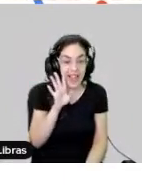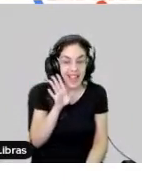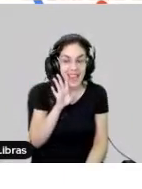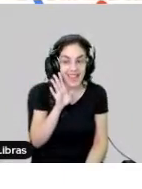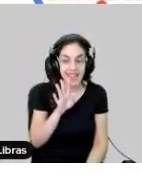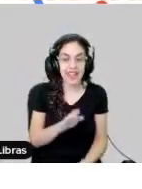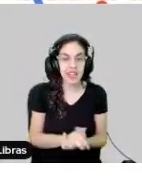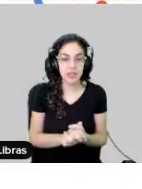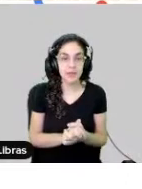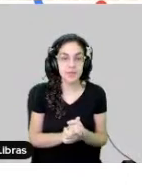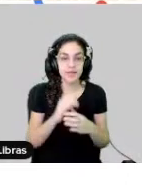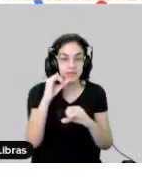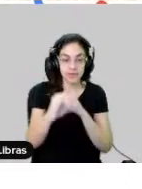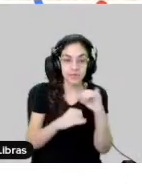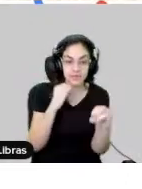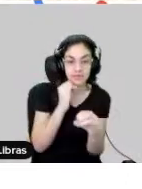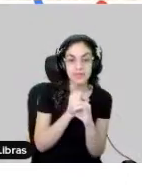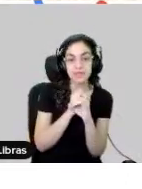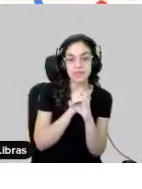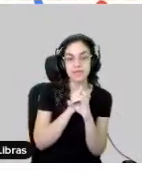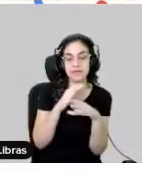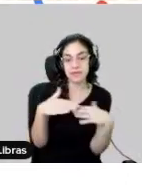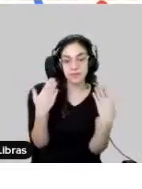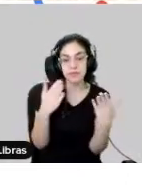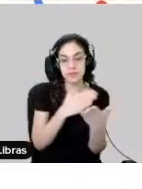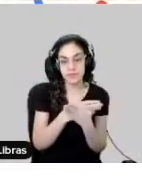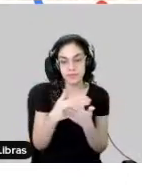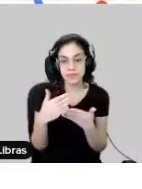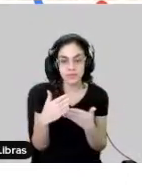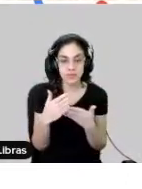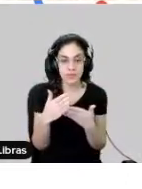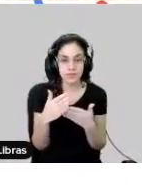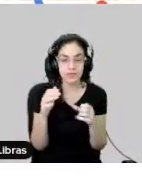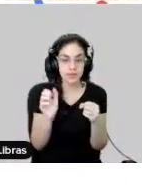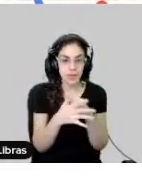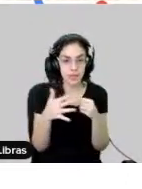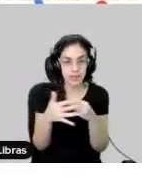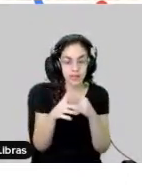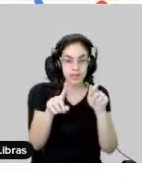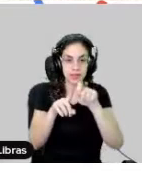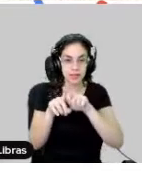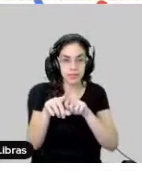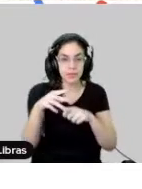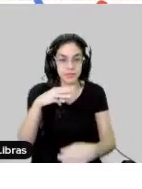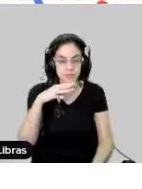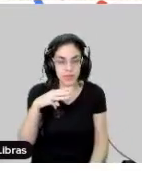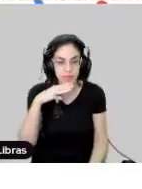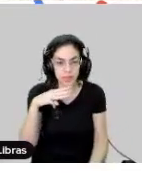que a equipe de tecnologia, quando iniciou a pandemia, né? Em março, ela passou a ser uma parte